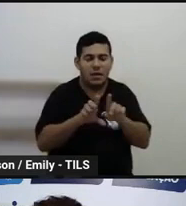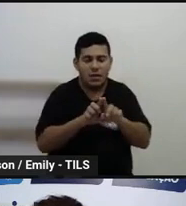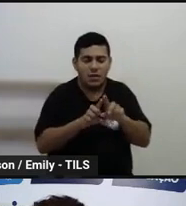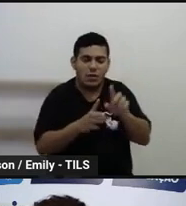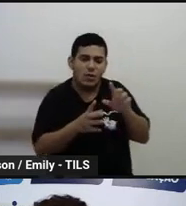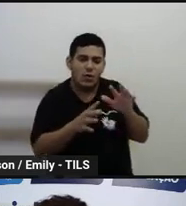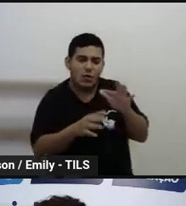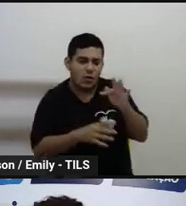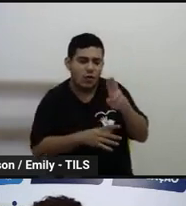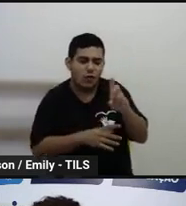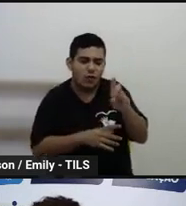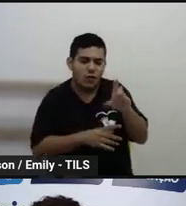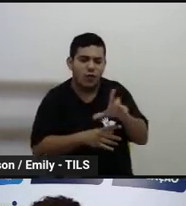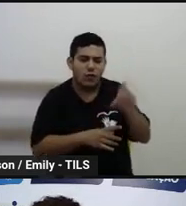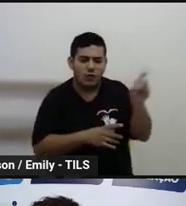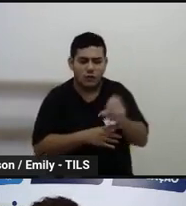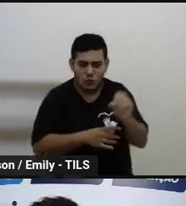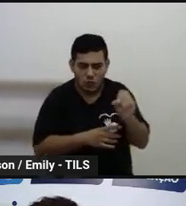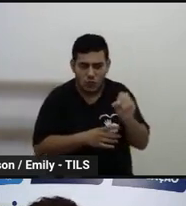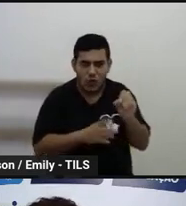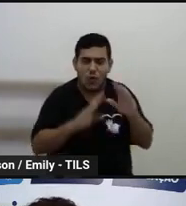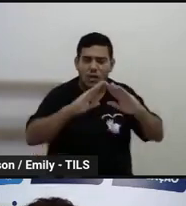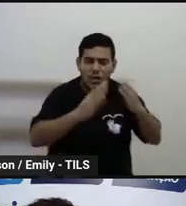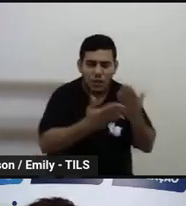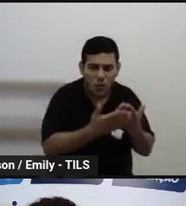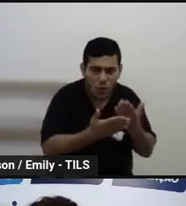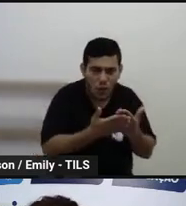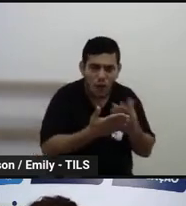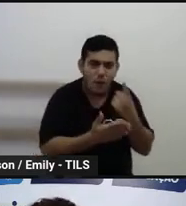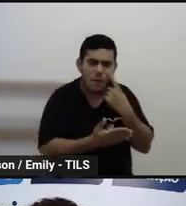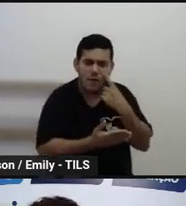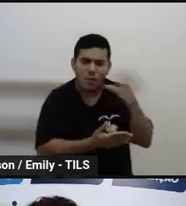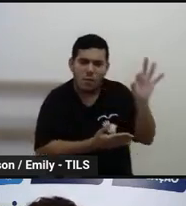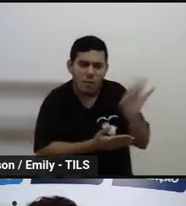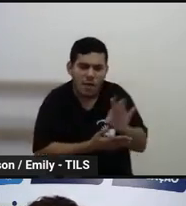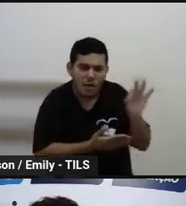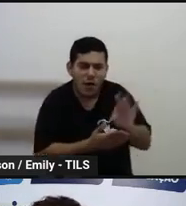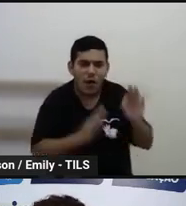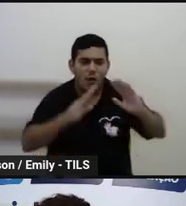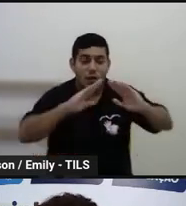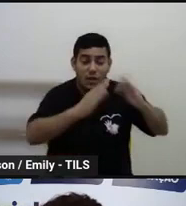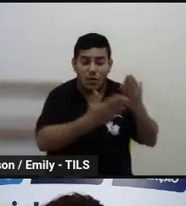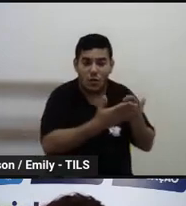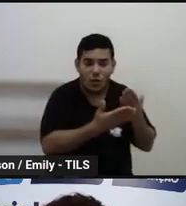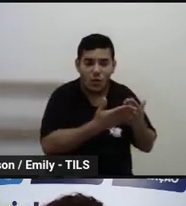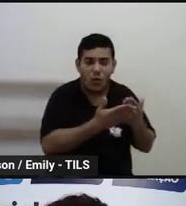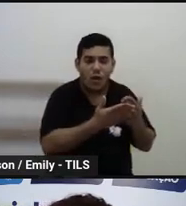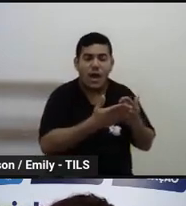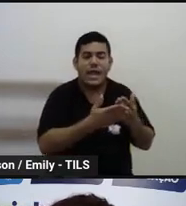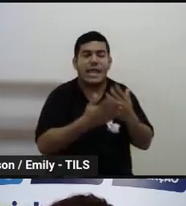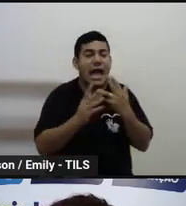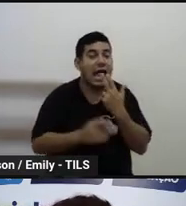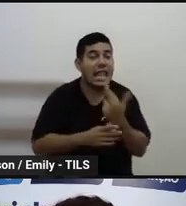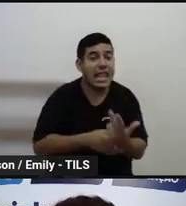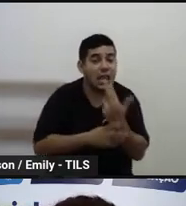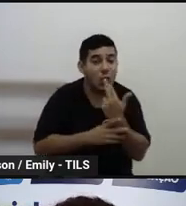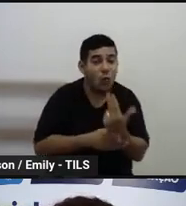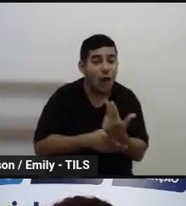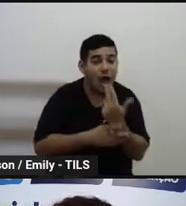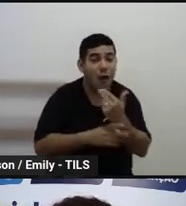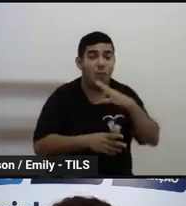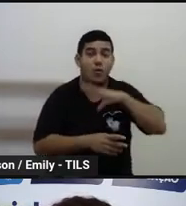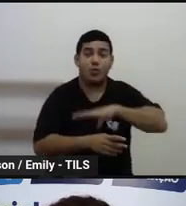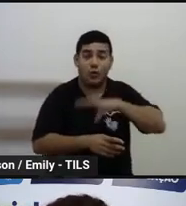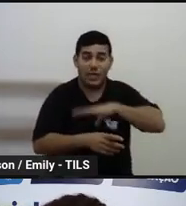e elevar também o percentual de alunos ao nível adequado em língua portuguesa e em